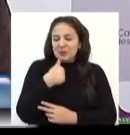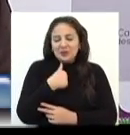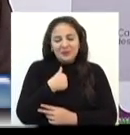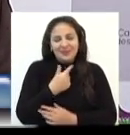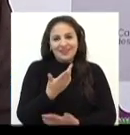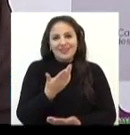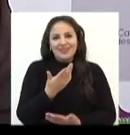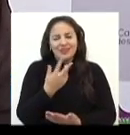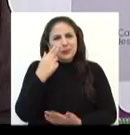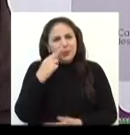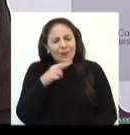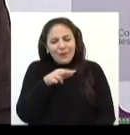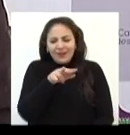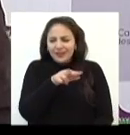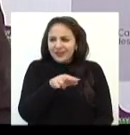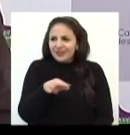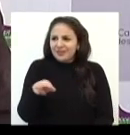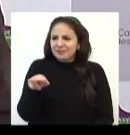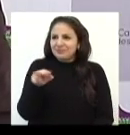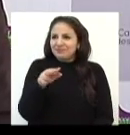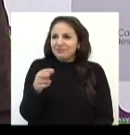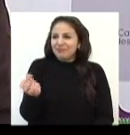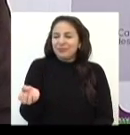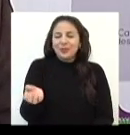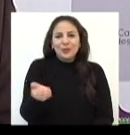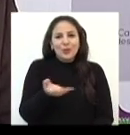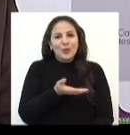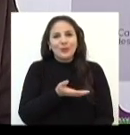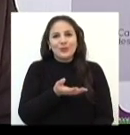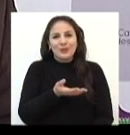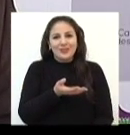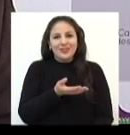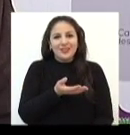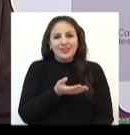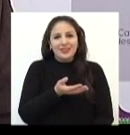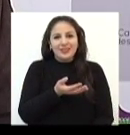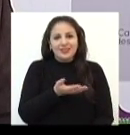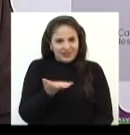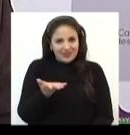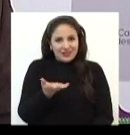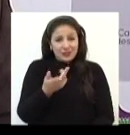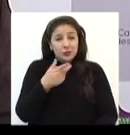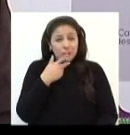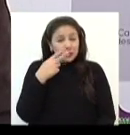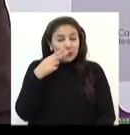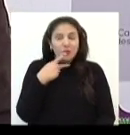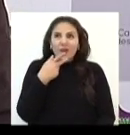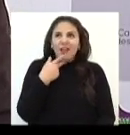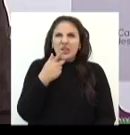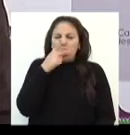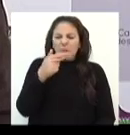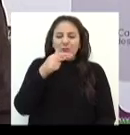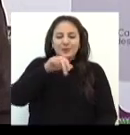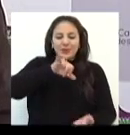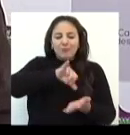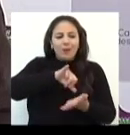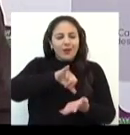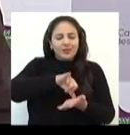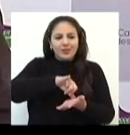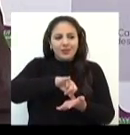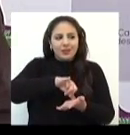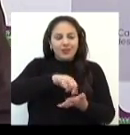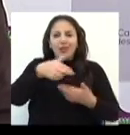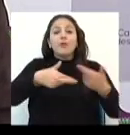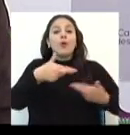de visualizar algo novo. A gente fala um parque renovado, na verdade ele é um